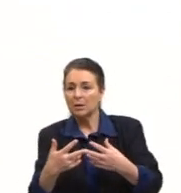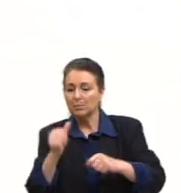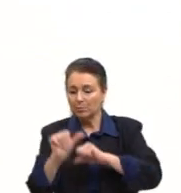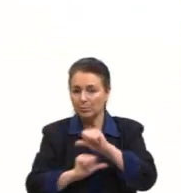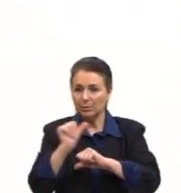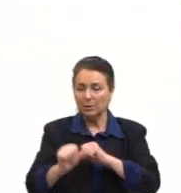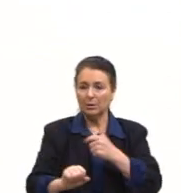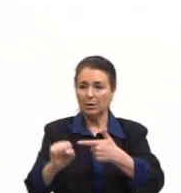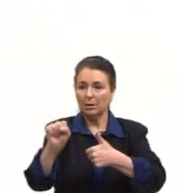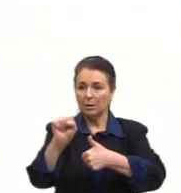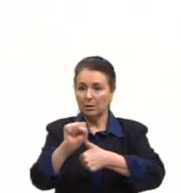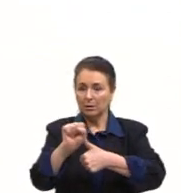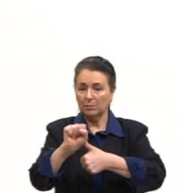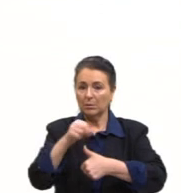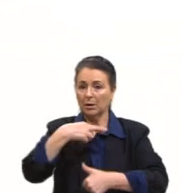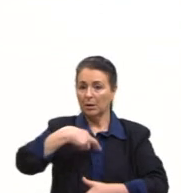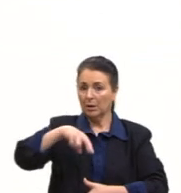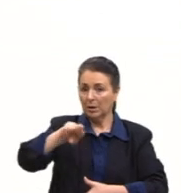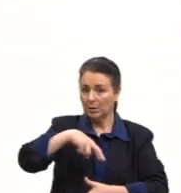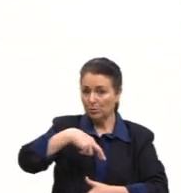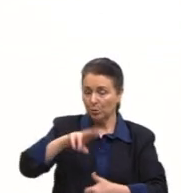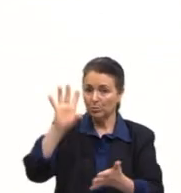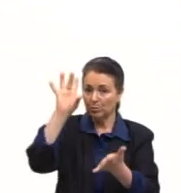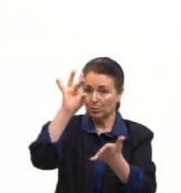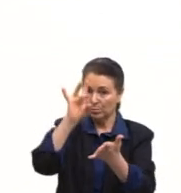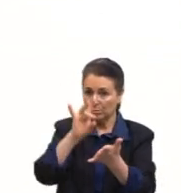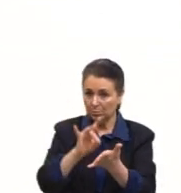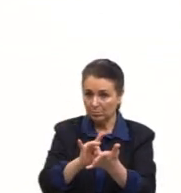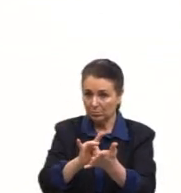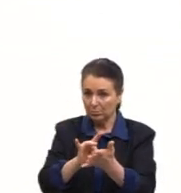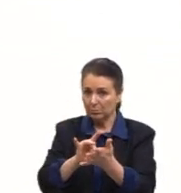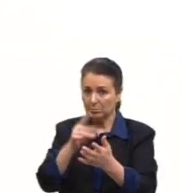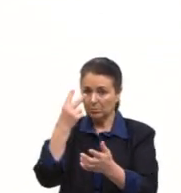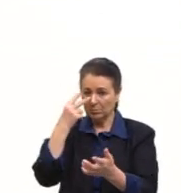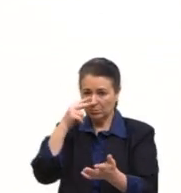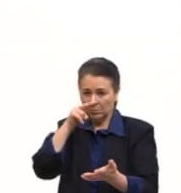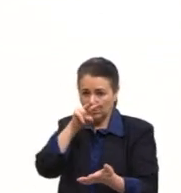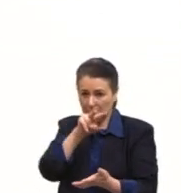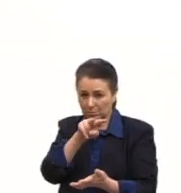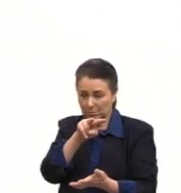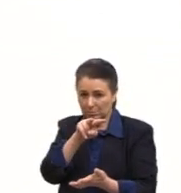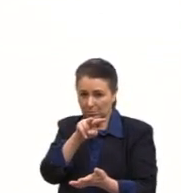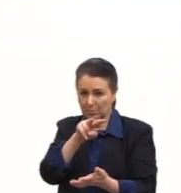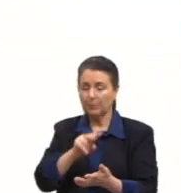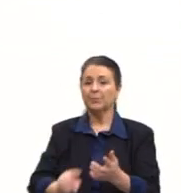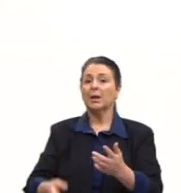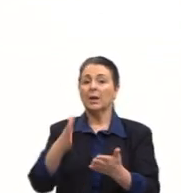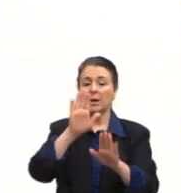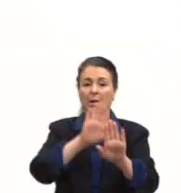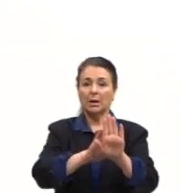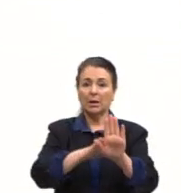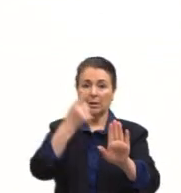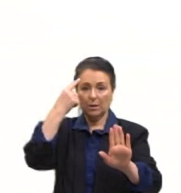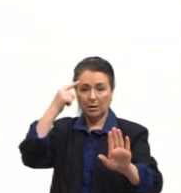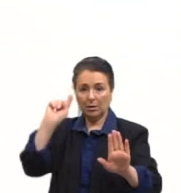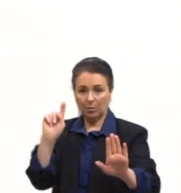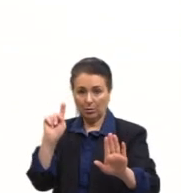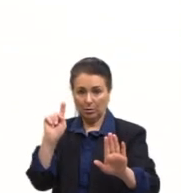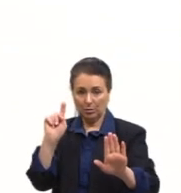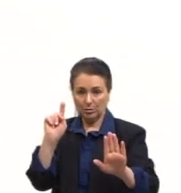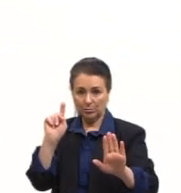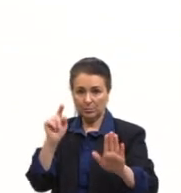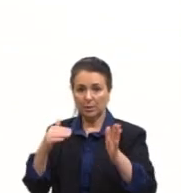alternativa A, religiosos que se constituem como o olho divino, não, ideológicos que estabelecem limites pela